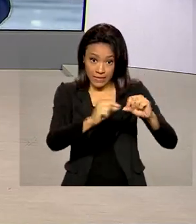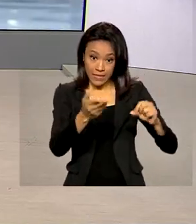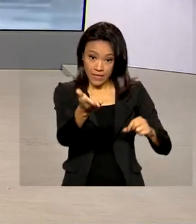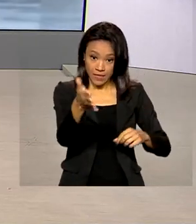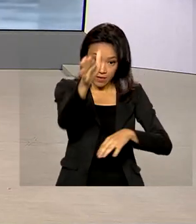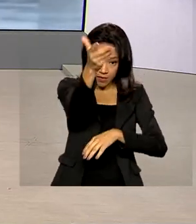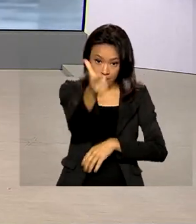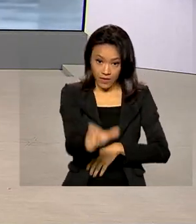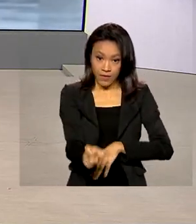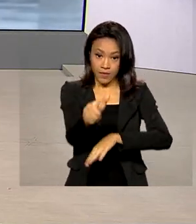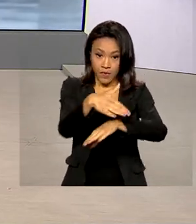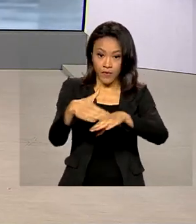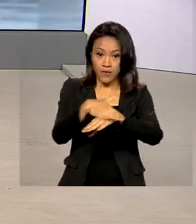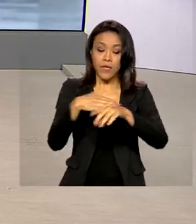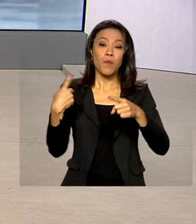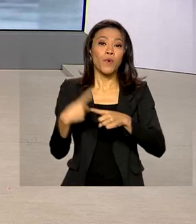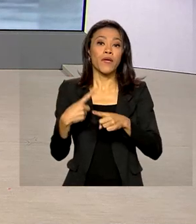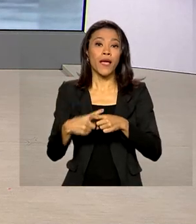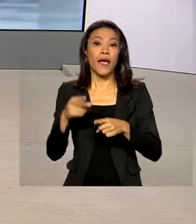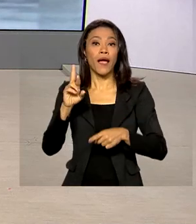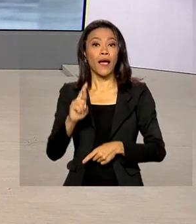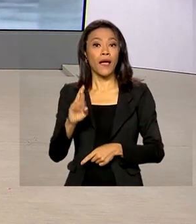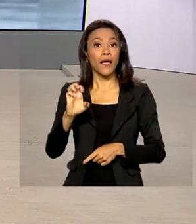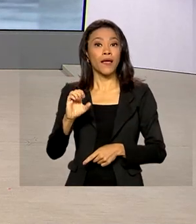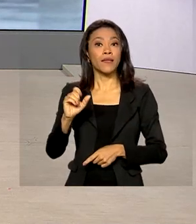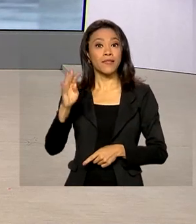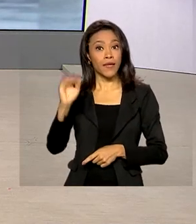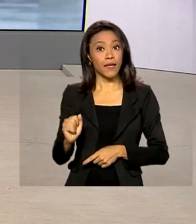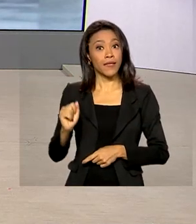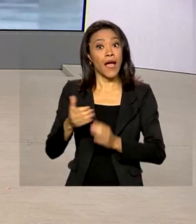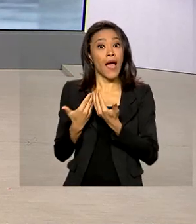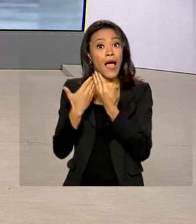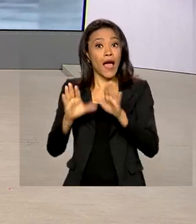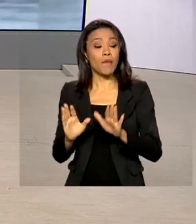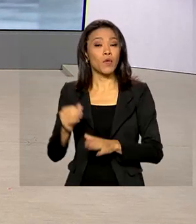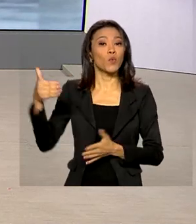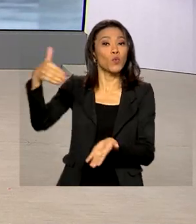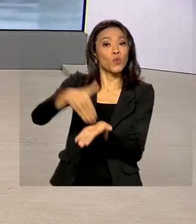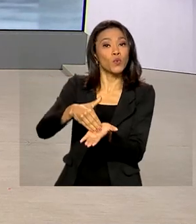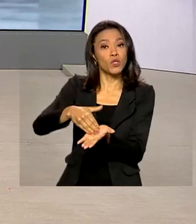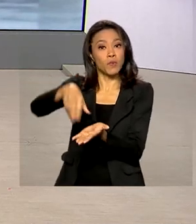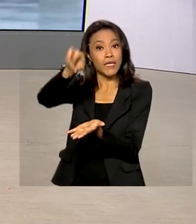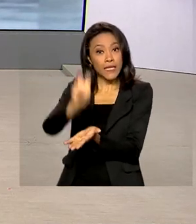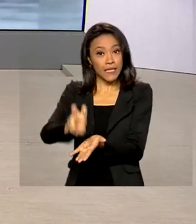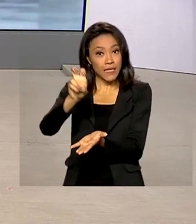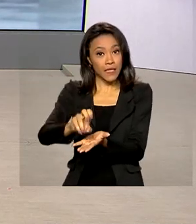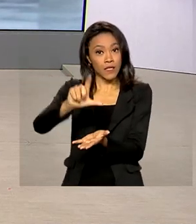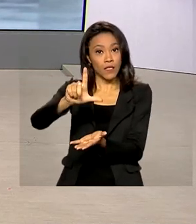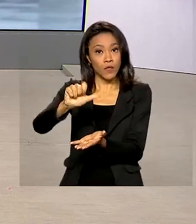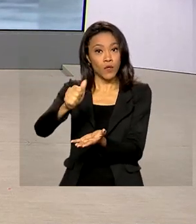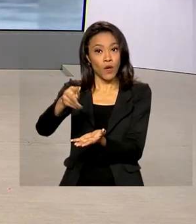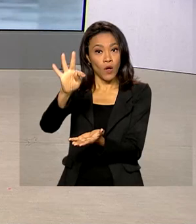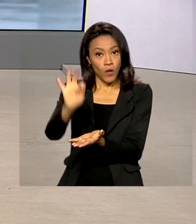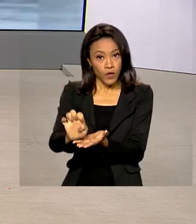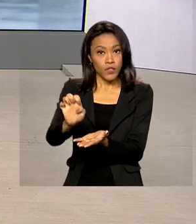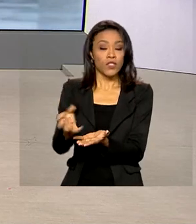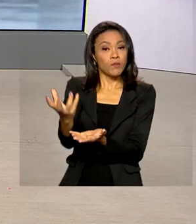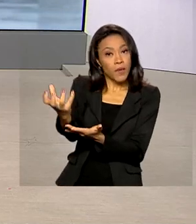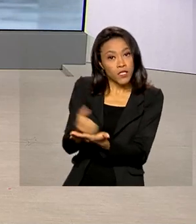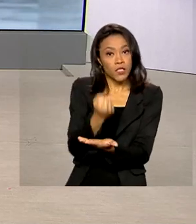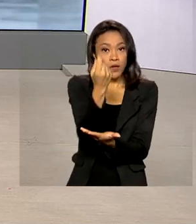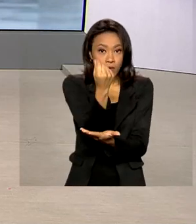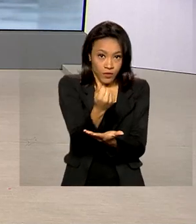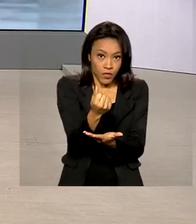de Queiroz, porque a Receita Federal abre hoje a consulta ao quinto e último lote de restituição do imposto de renda. Não é isso, Glauco? Bom dia para você.